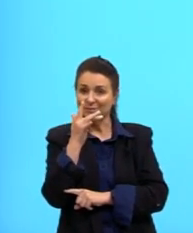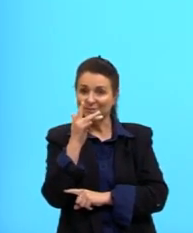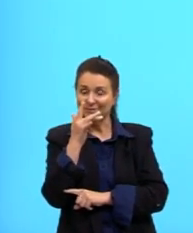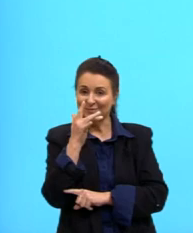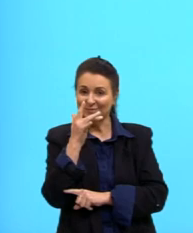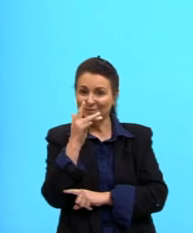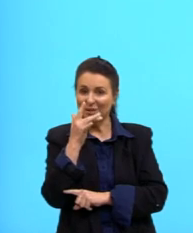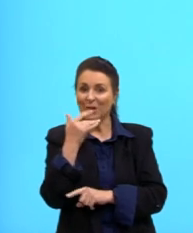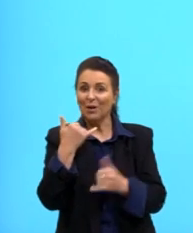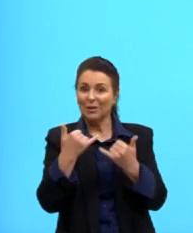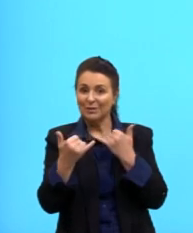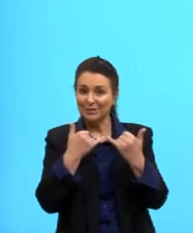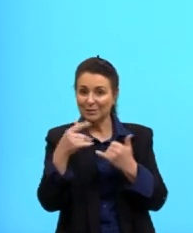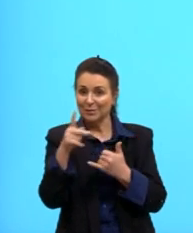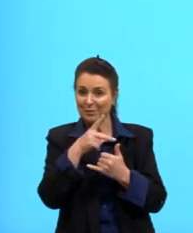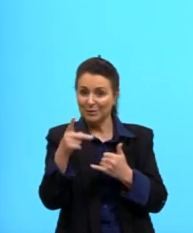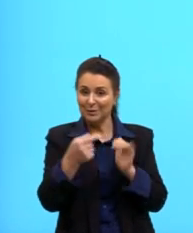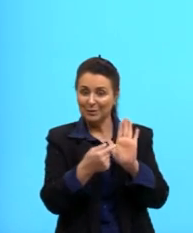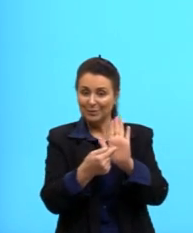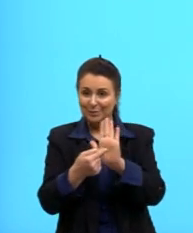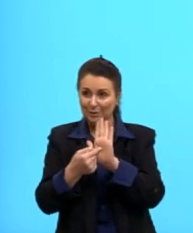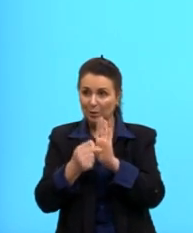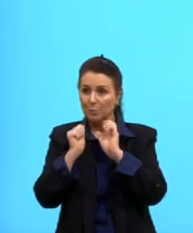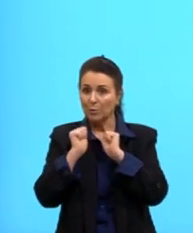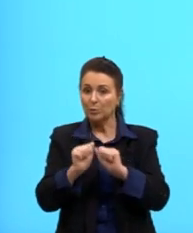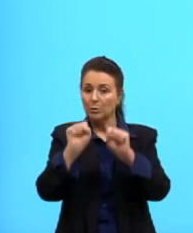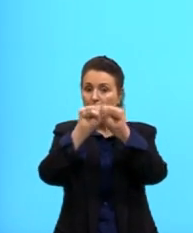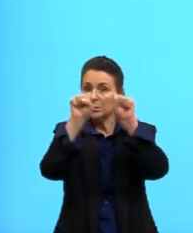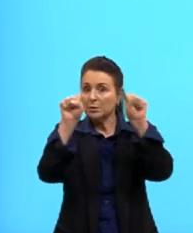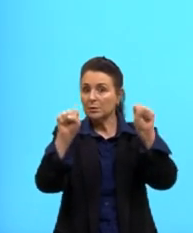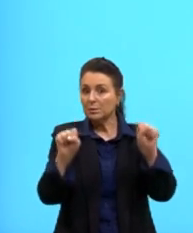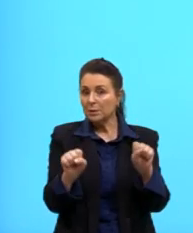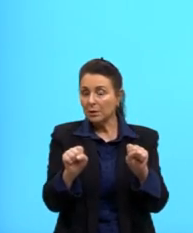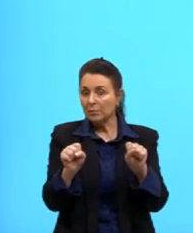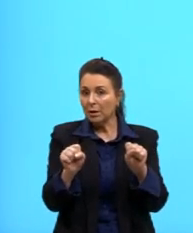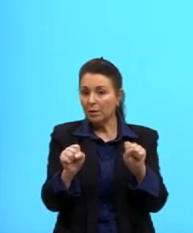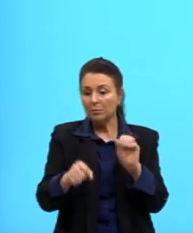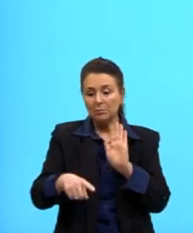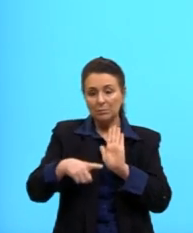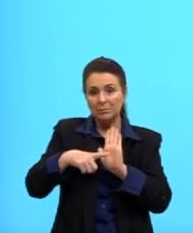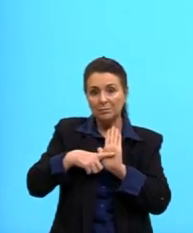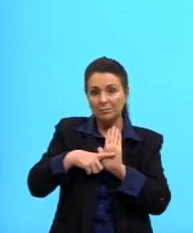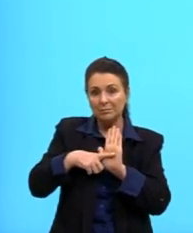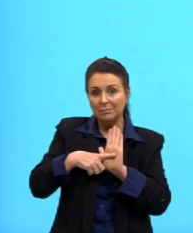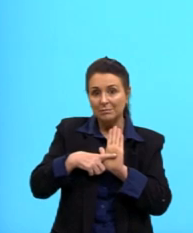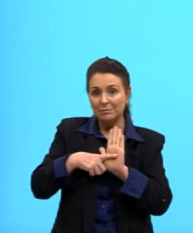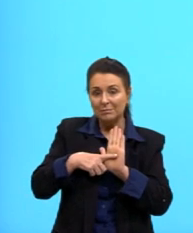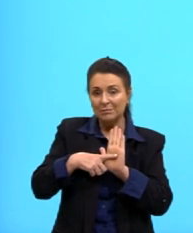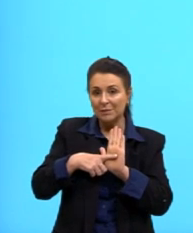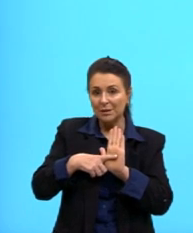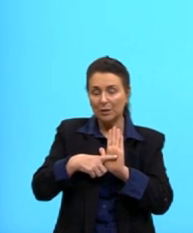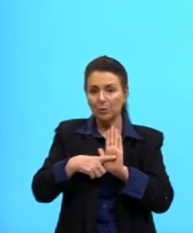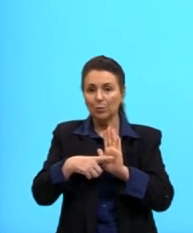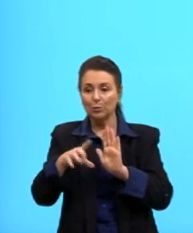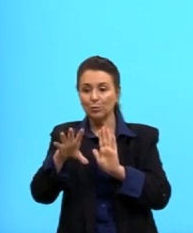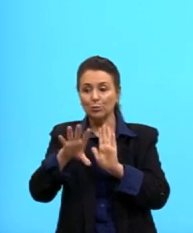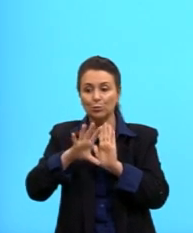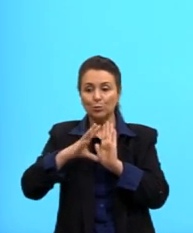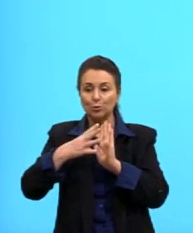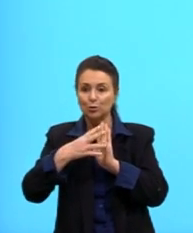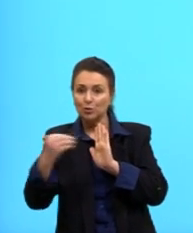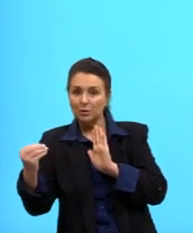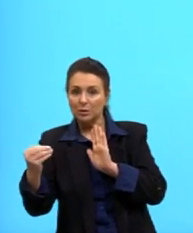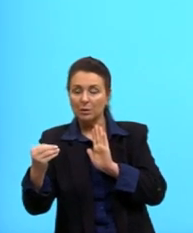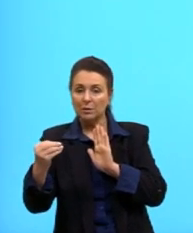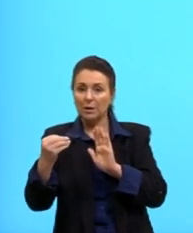exatamente o exemplo que eu falei antes. Mas a gente pode ter um sistema que é subtrativo, onde eu estou retirando essas cores.